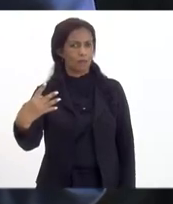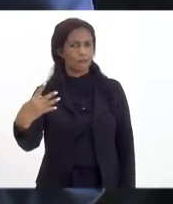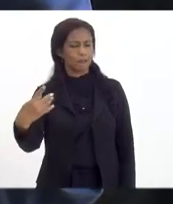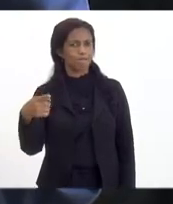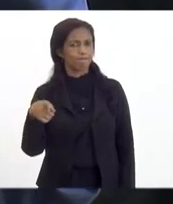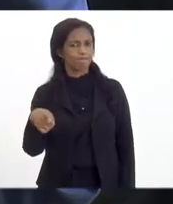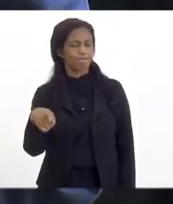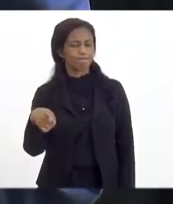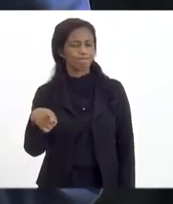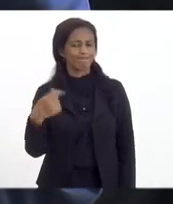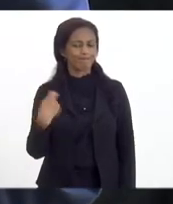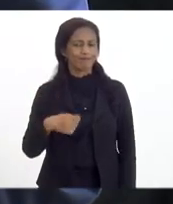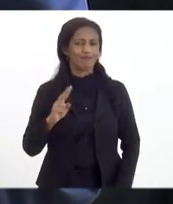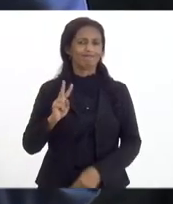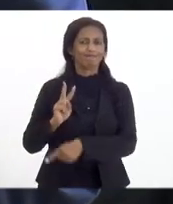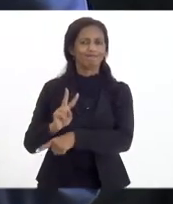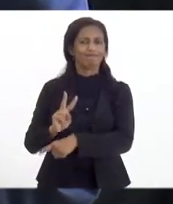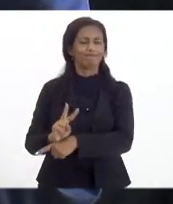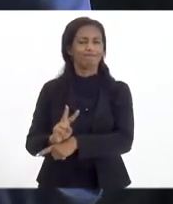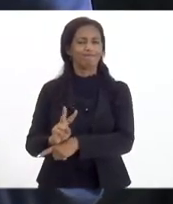A gente tem que defender isso,